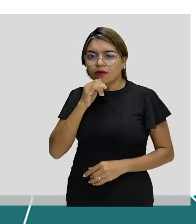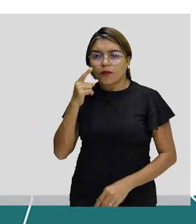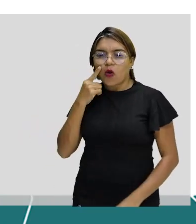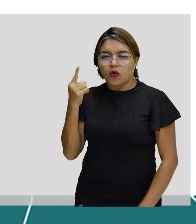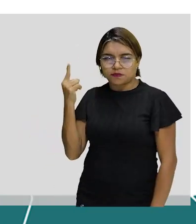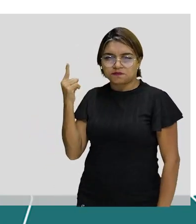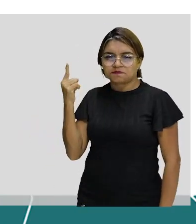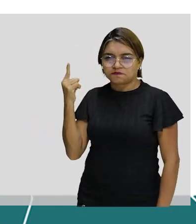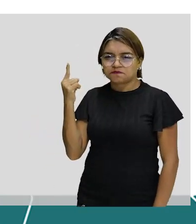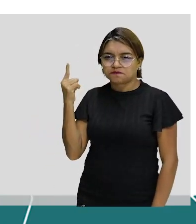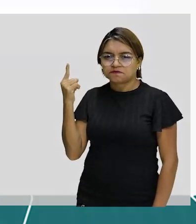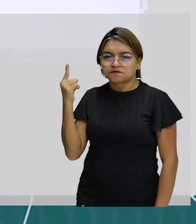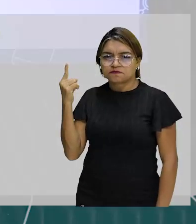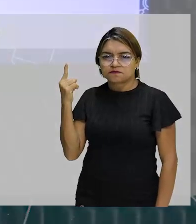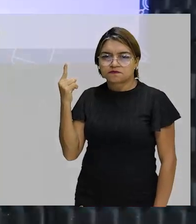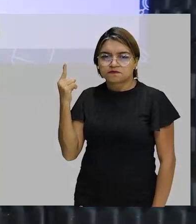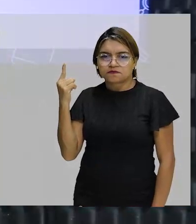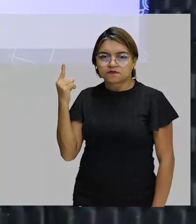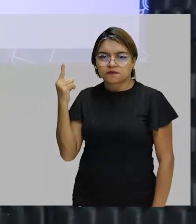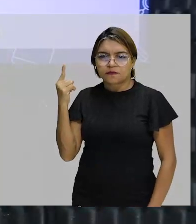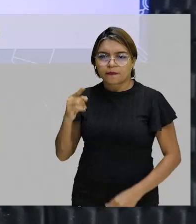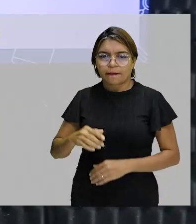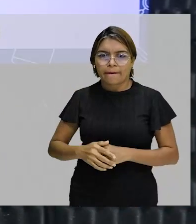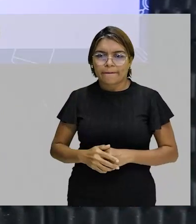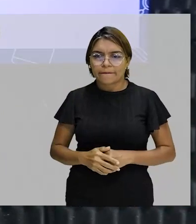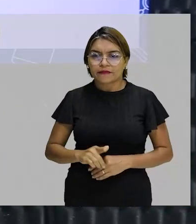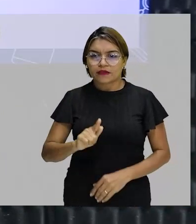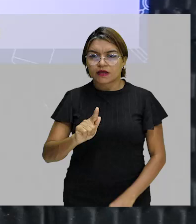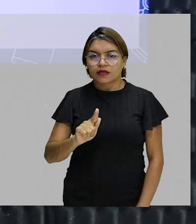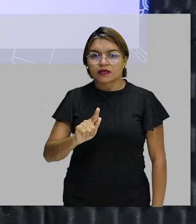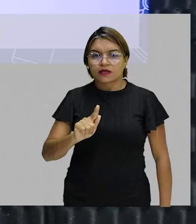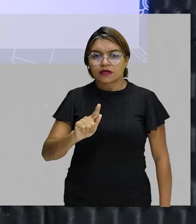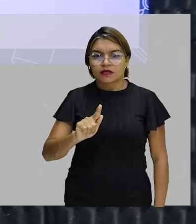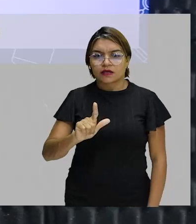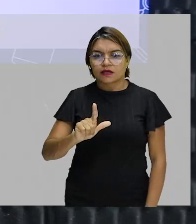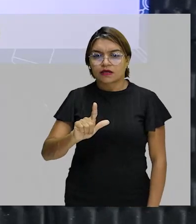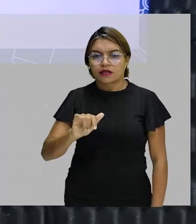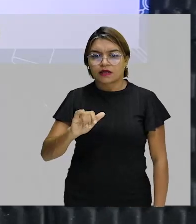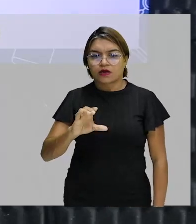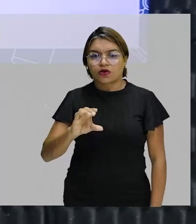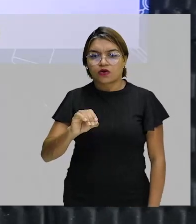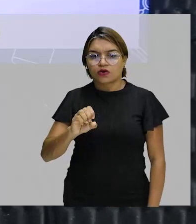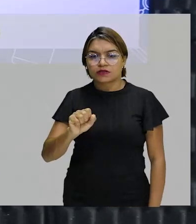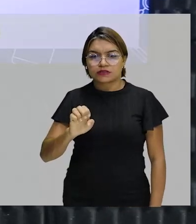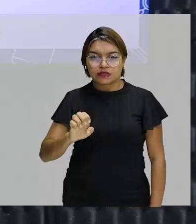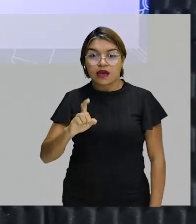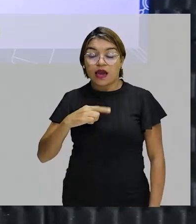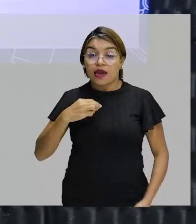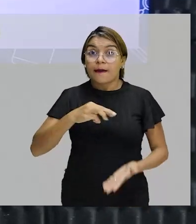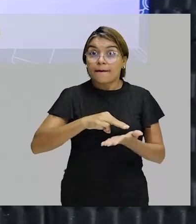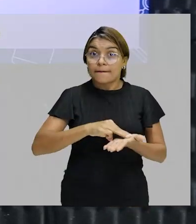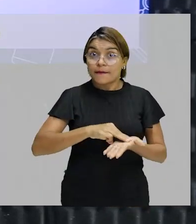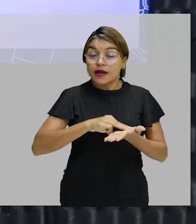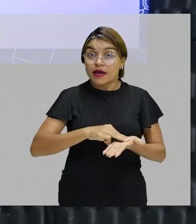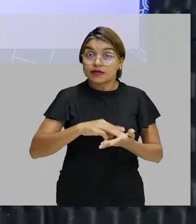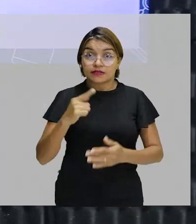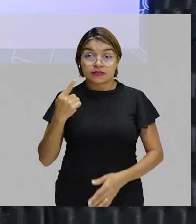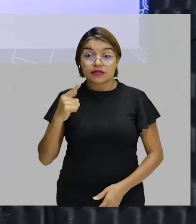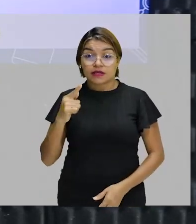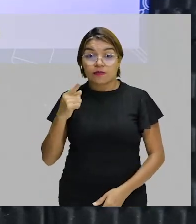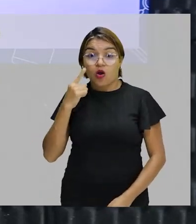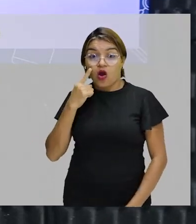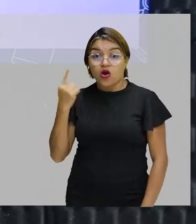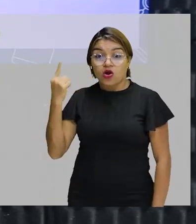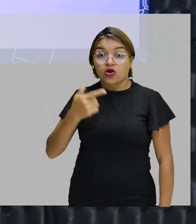glicose. Então, a massa em gramas dessa quantidade de moléculas de glicose.